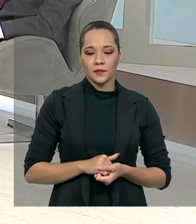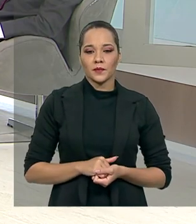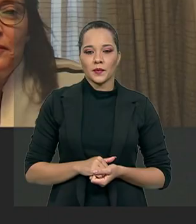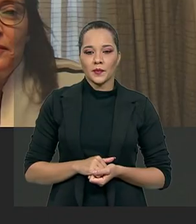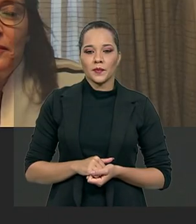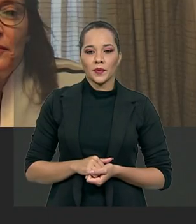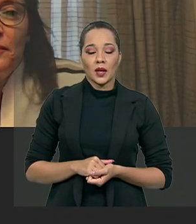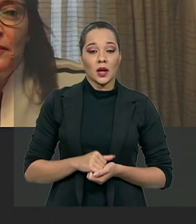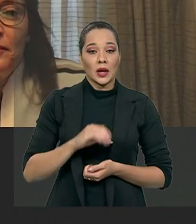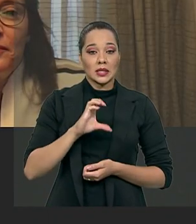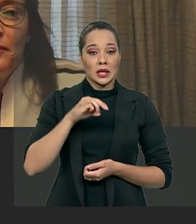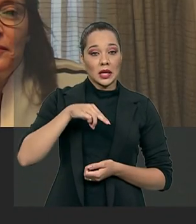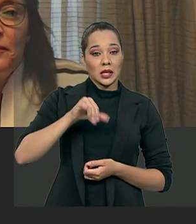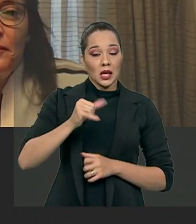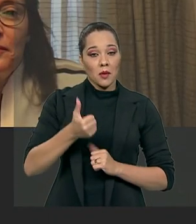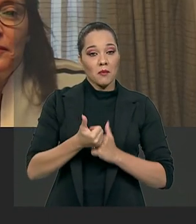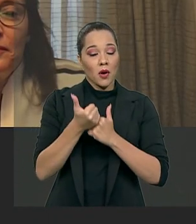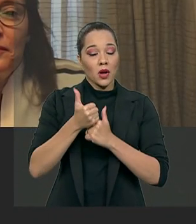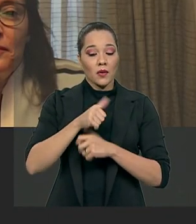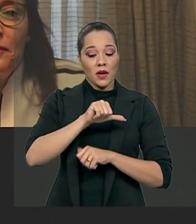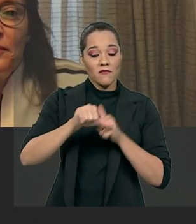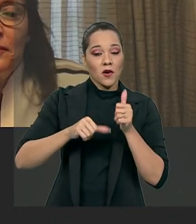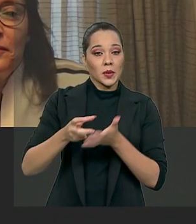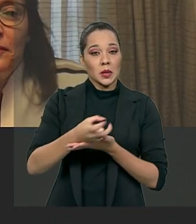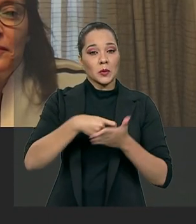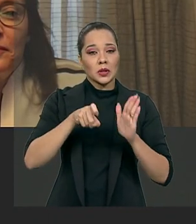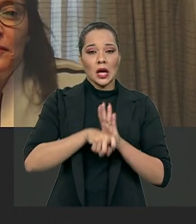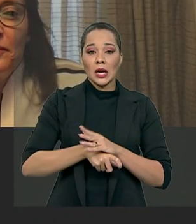CNI apoia uma reforma tributária ampla.